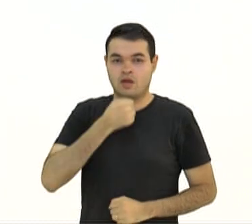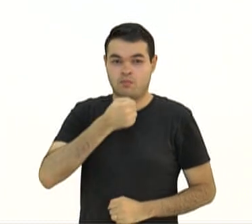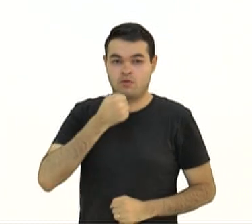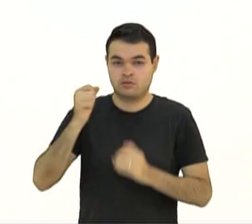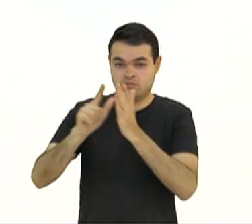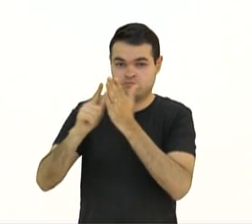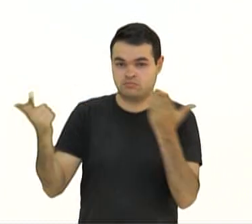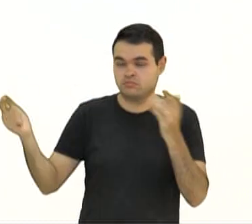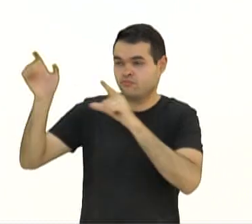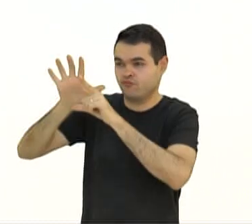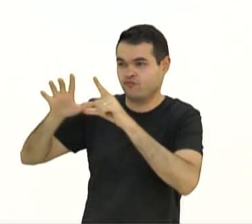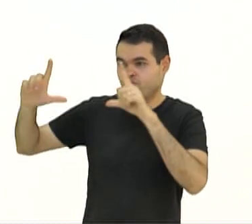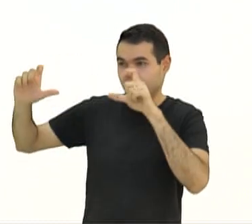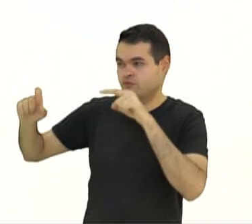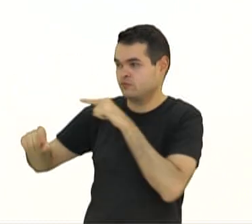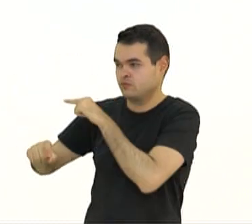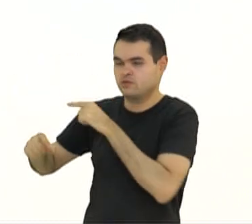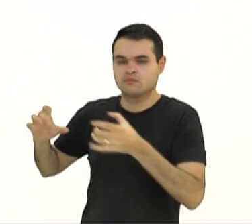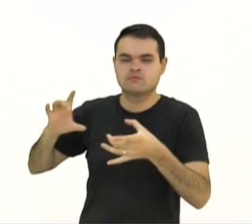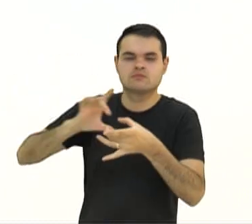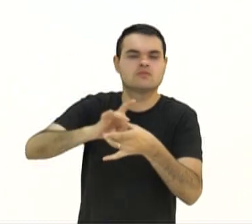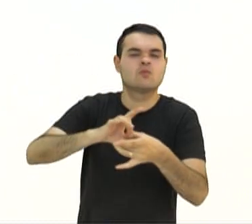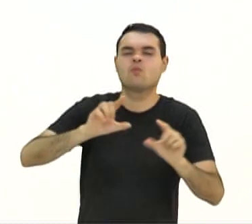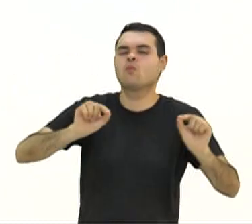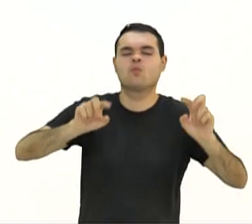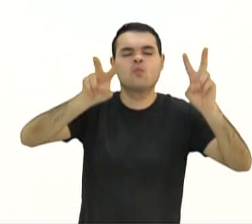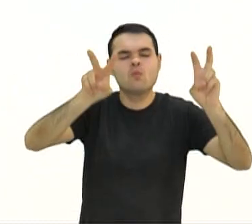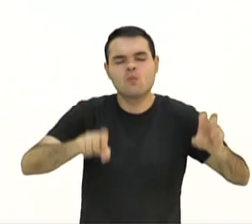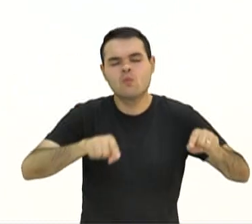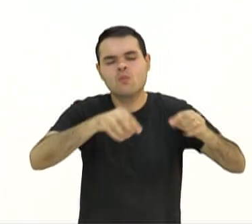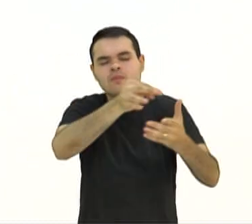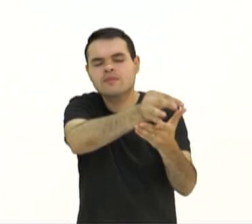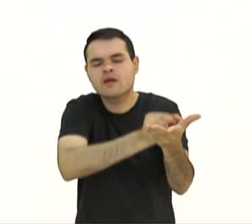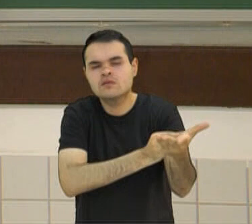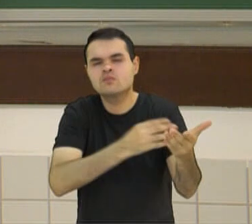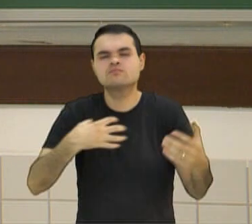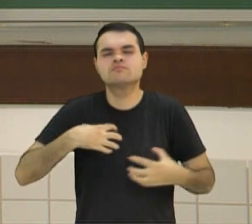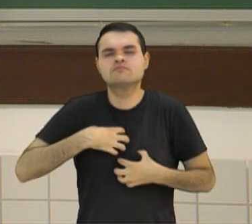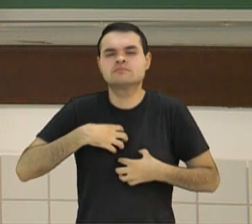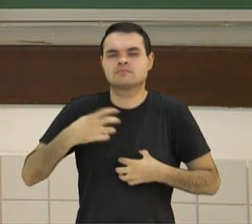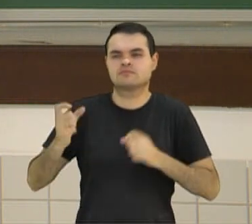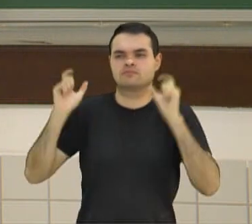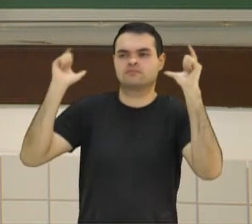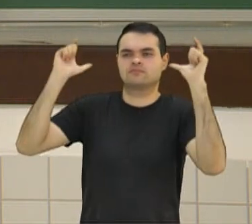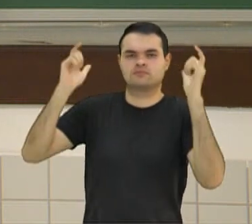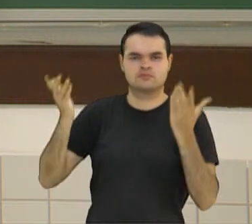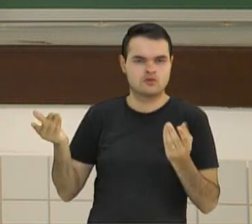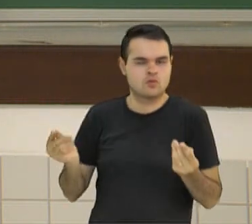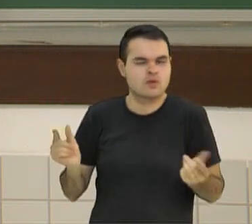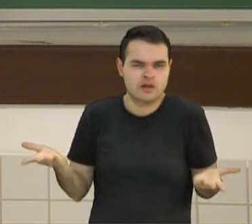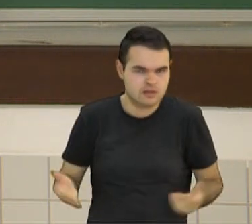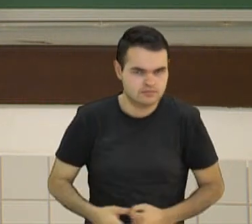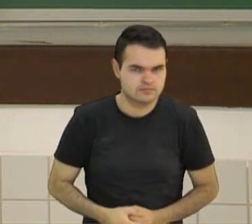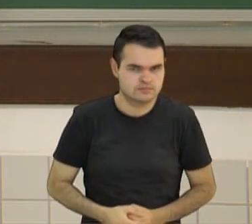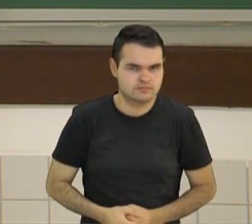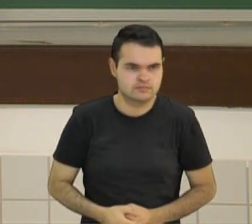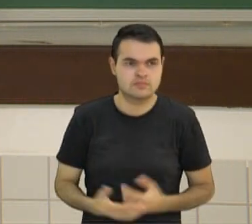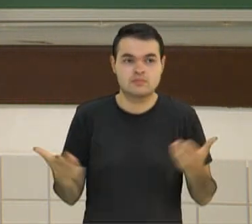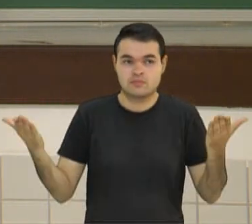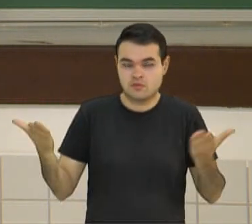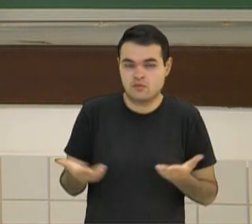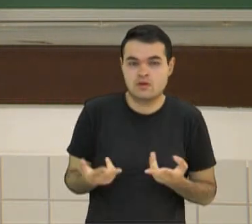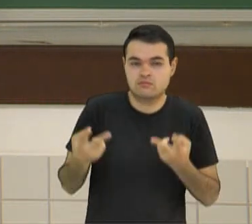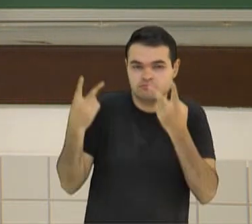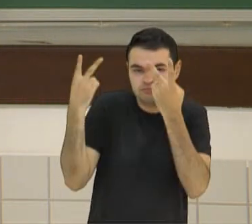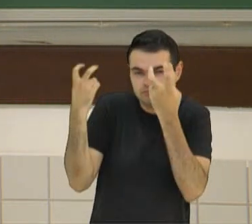acompanha essa fotografia vai tratar? Que sentimentos essa imagem desperta em você? Então, vamos observar mais um